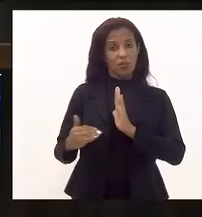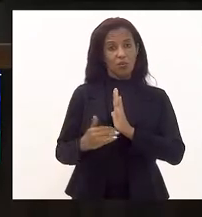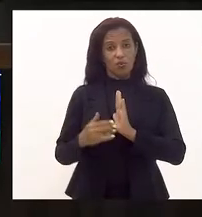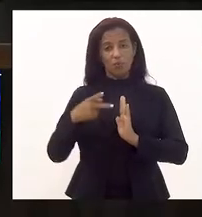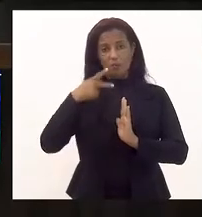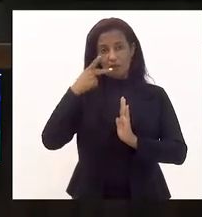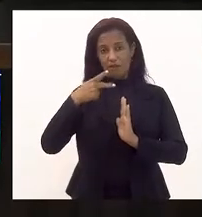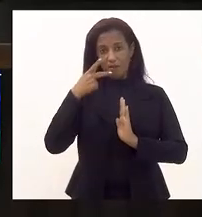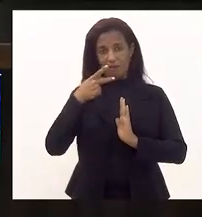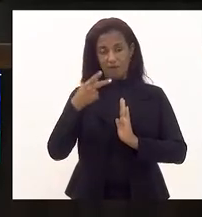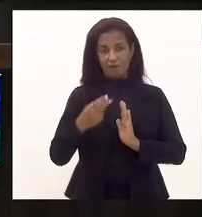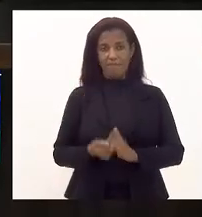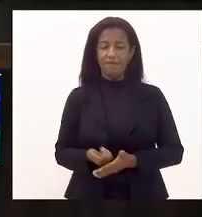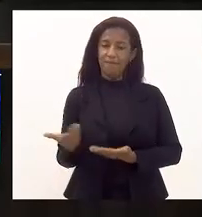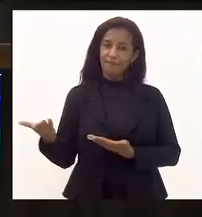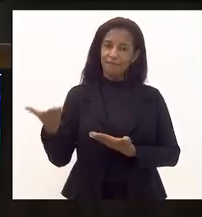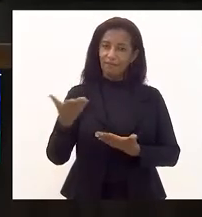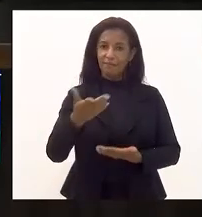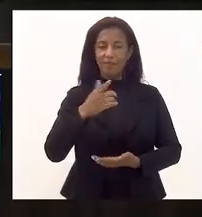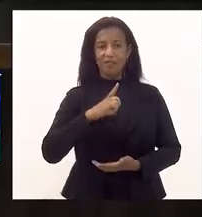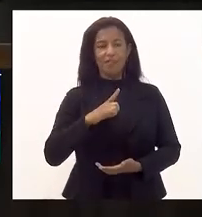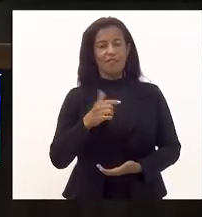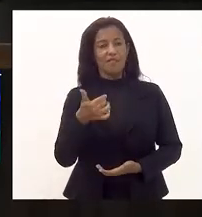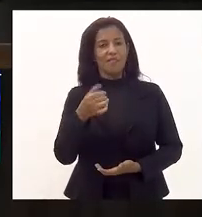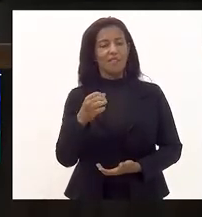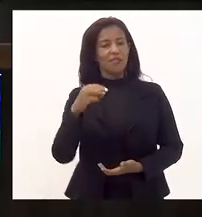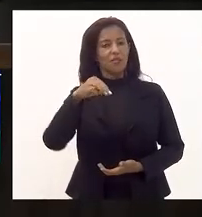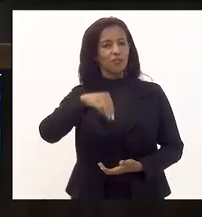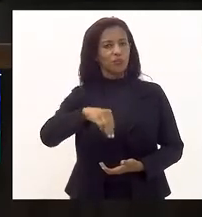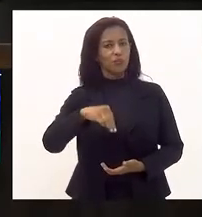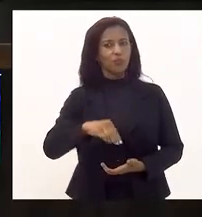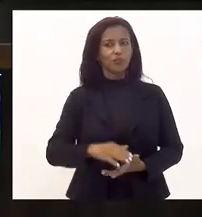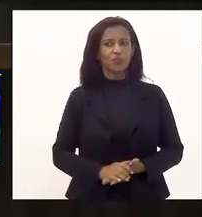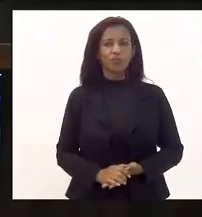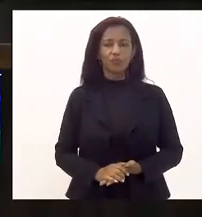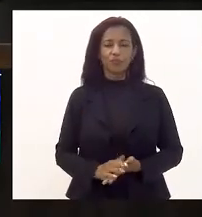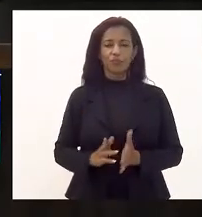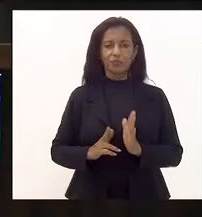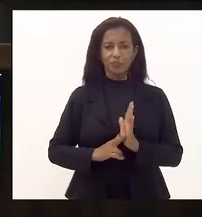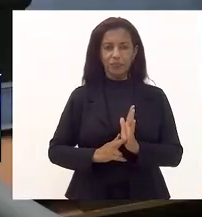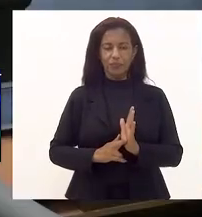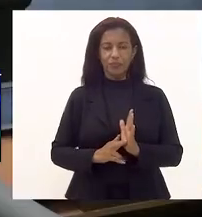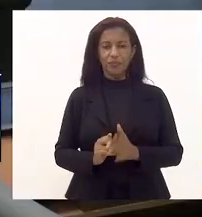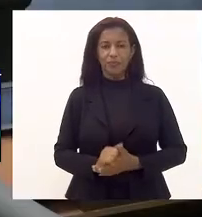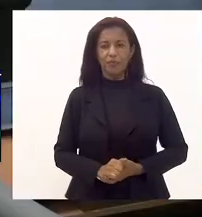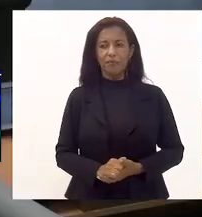dia. A senhora dispõe de 10 minutos regimentais.